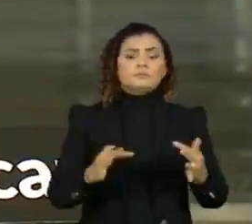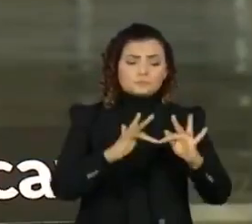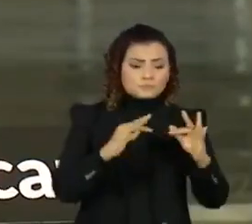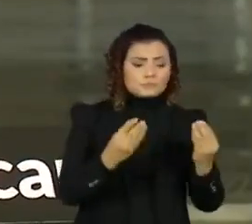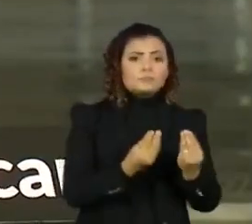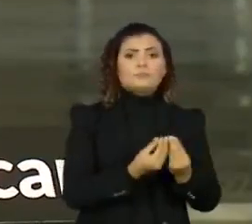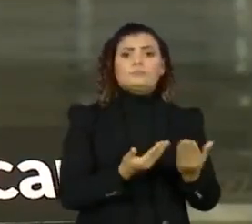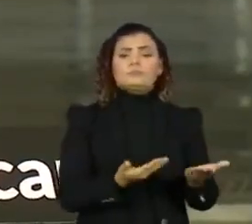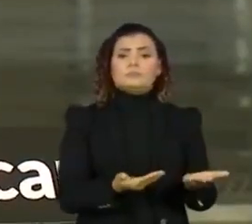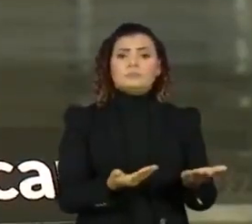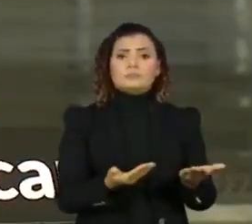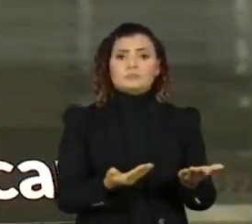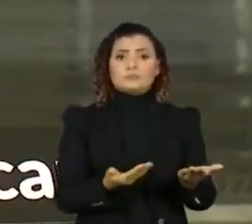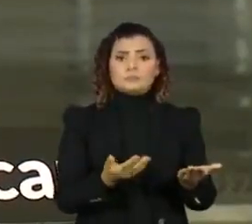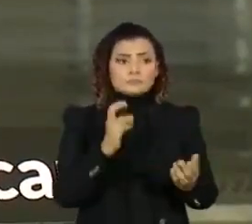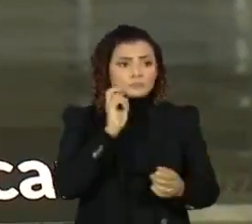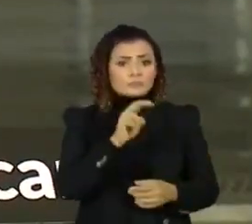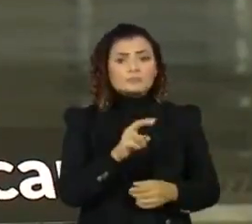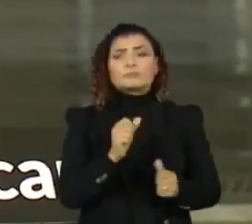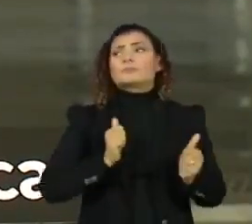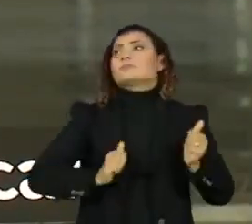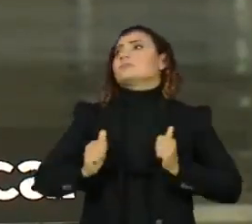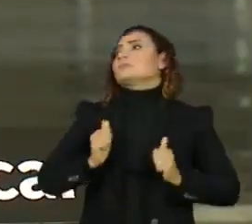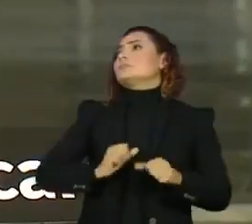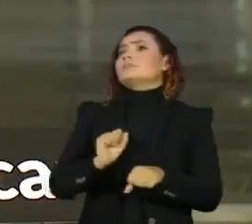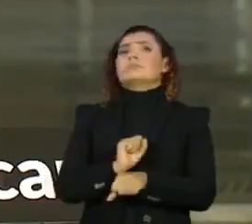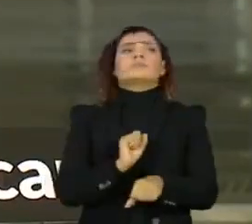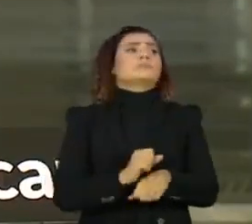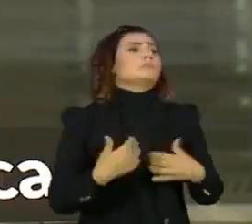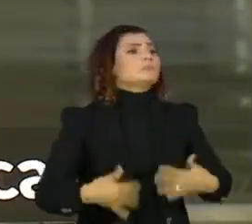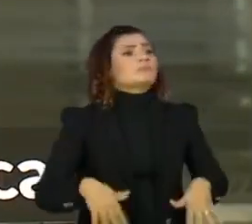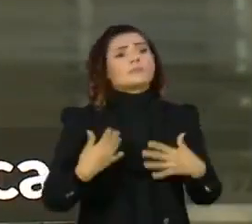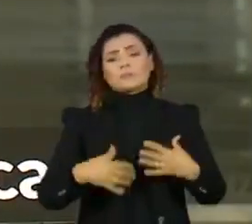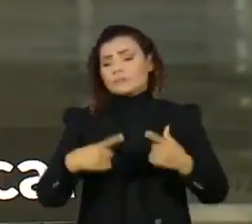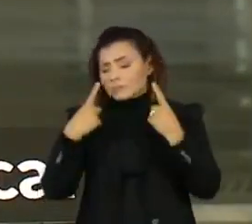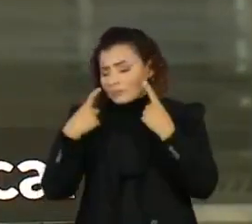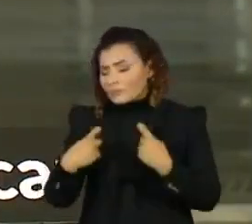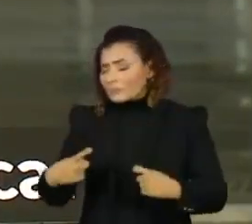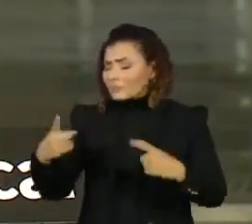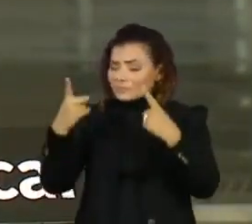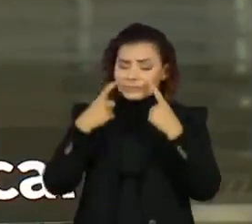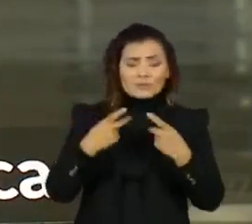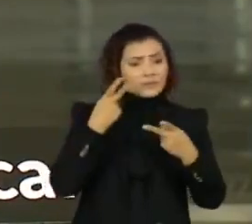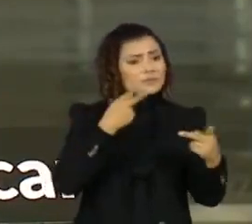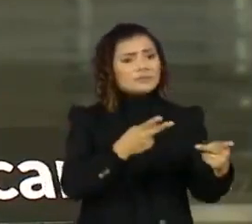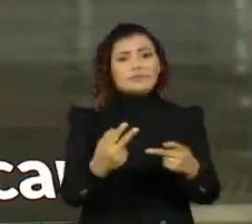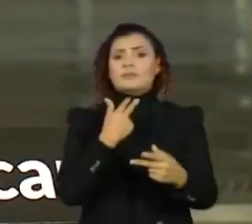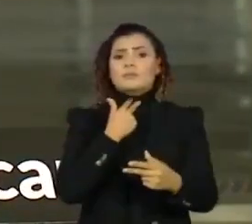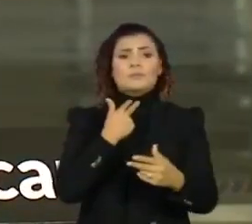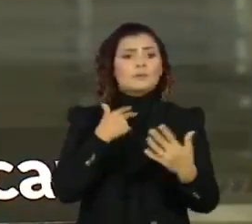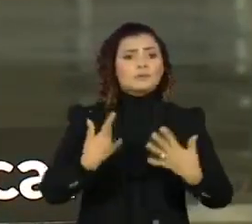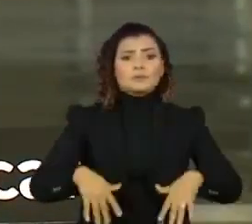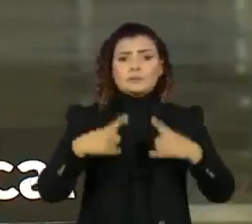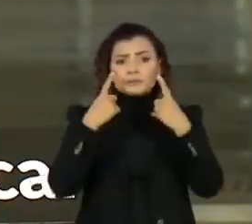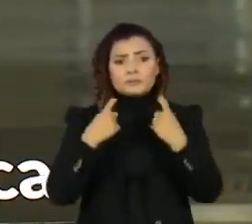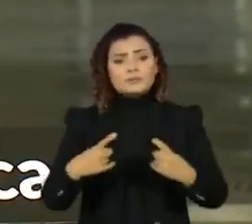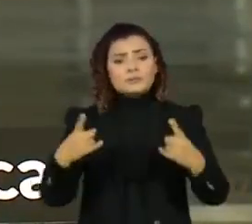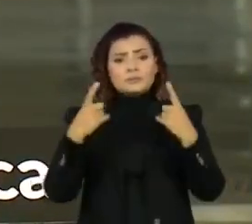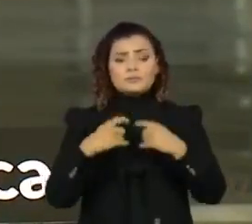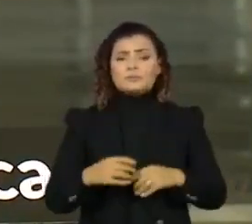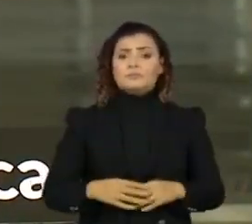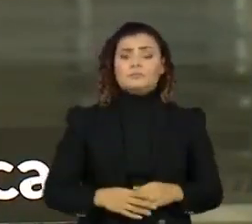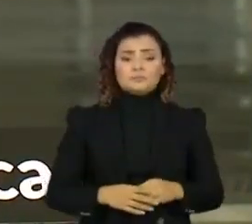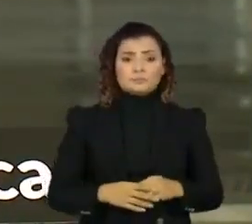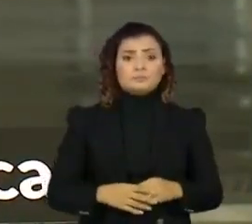que no lado de fora sem poder visitar os seus parentes choram aguardando notícias e